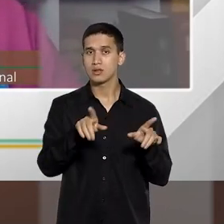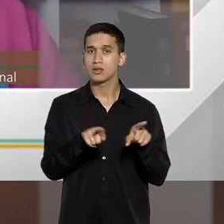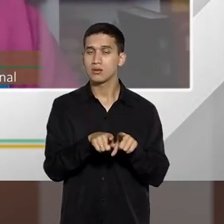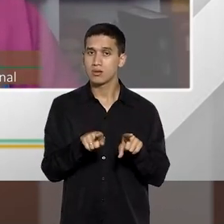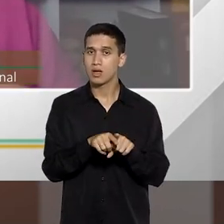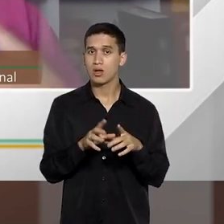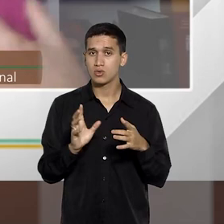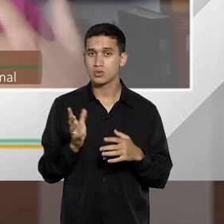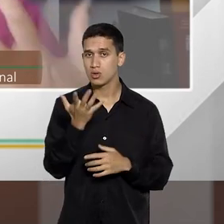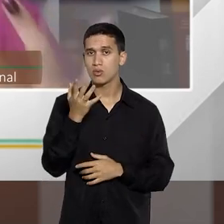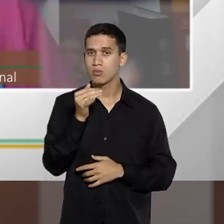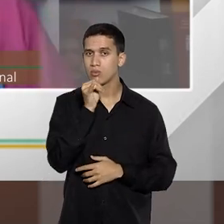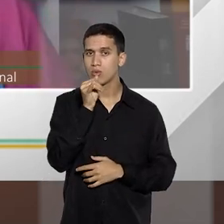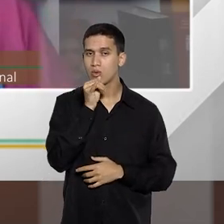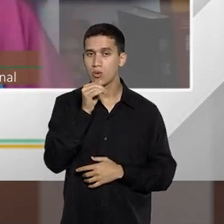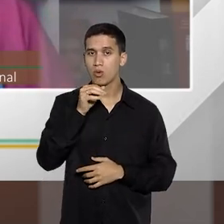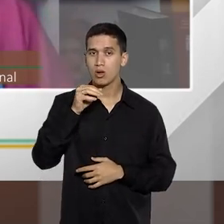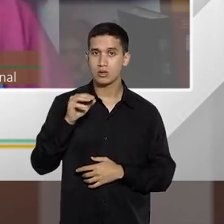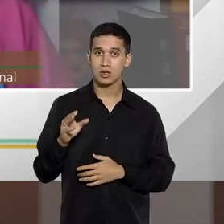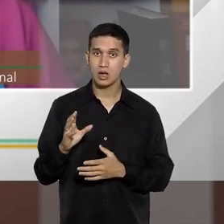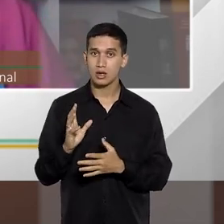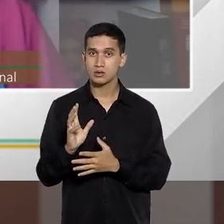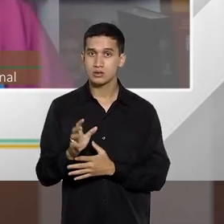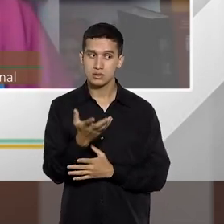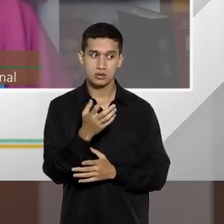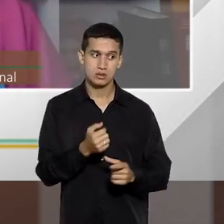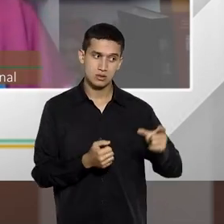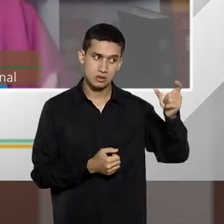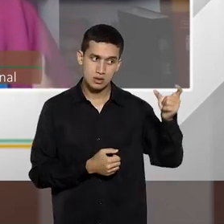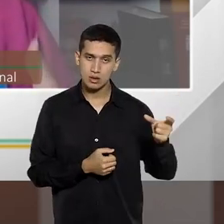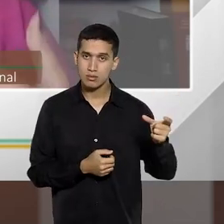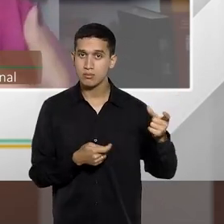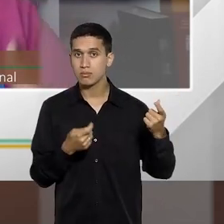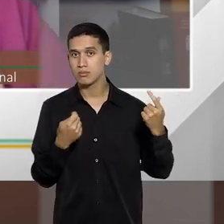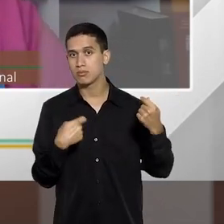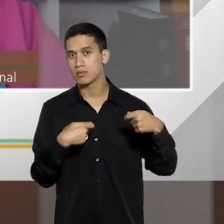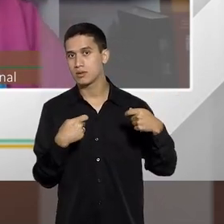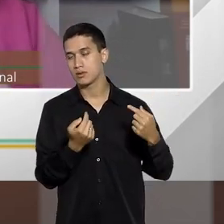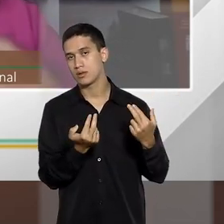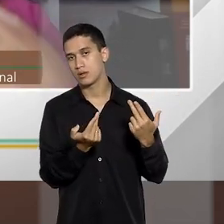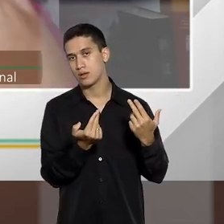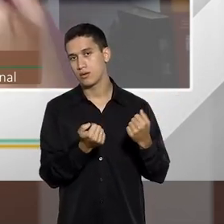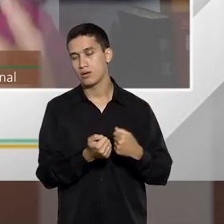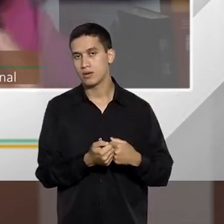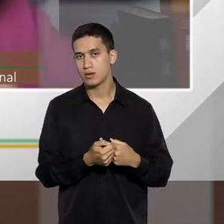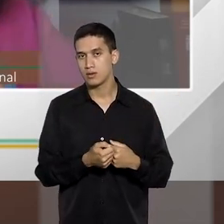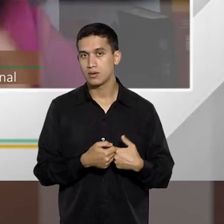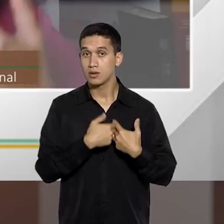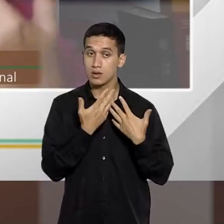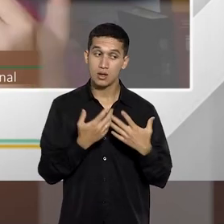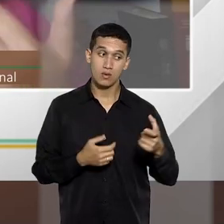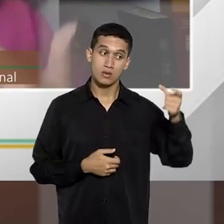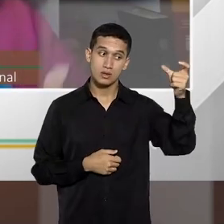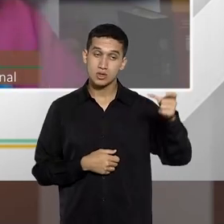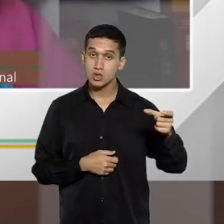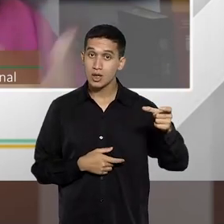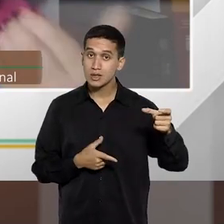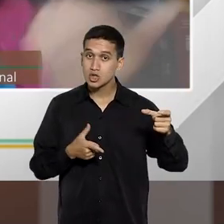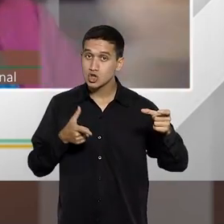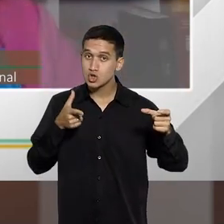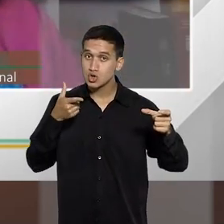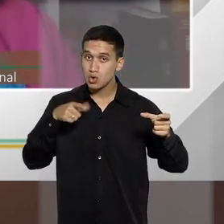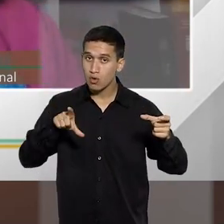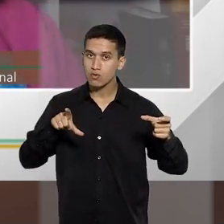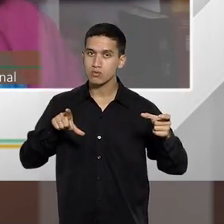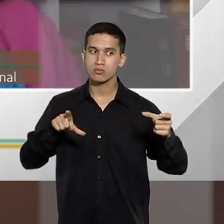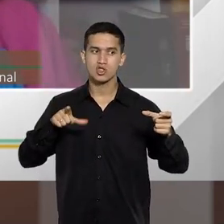operandi. O modo de ação do indivíduo tem que ser semelhante. Então, é aquele indivíduo que repete a conduta